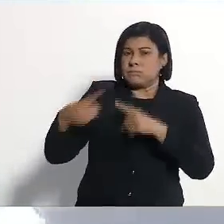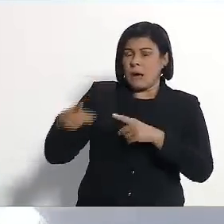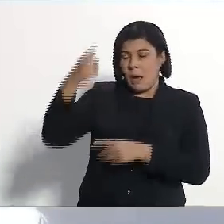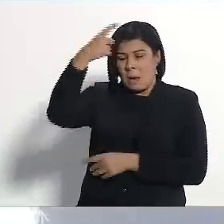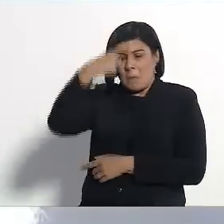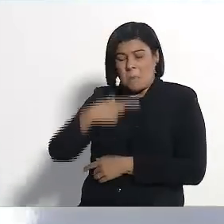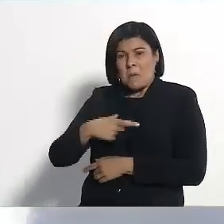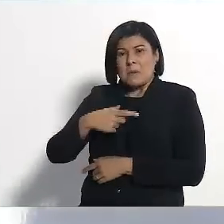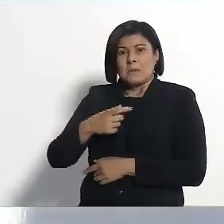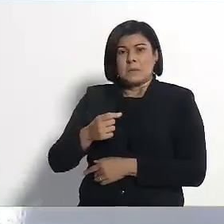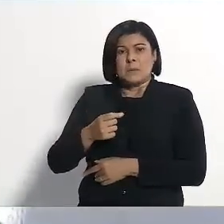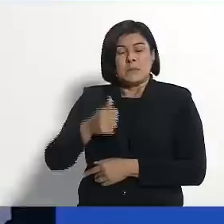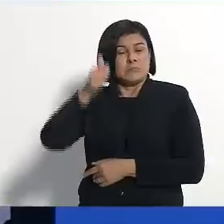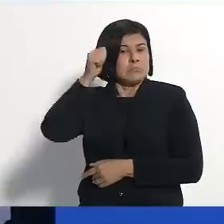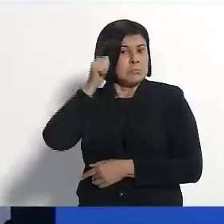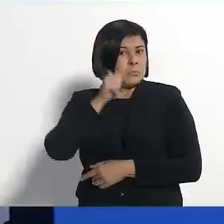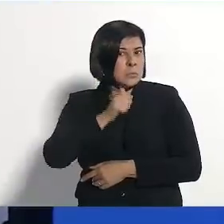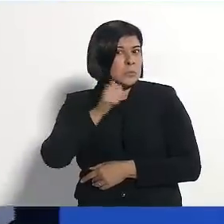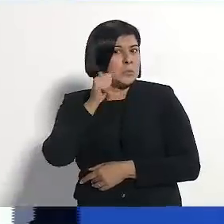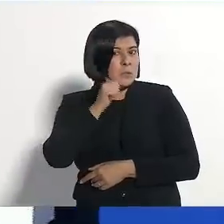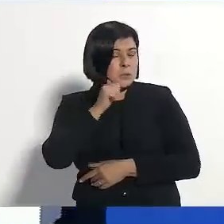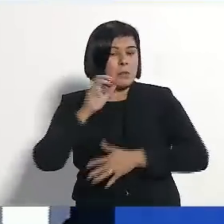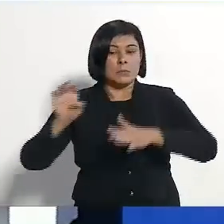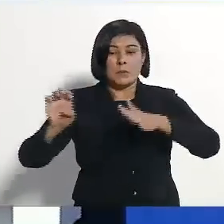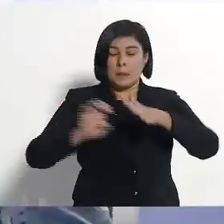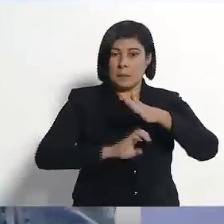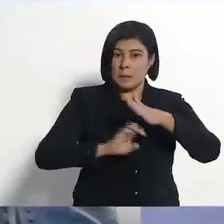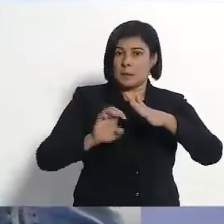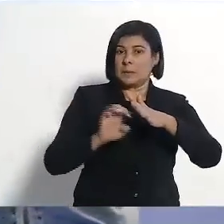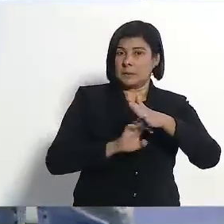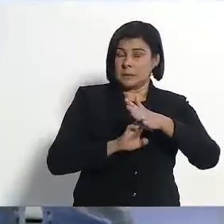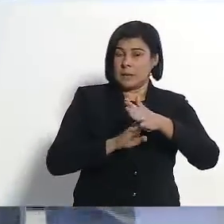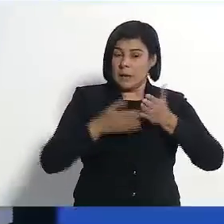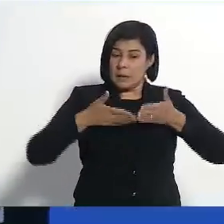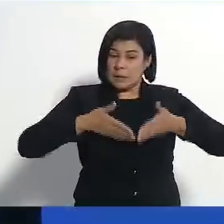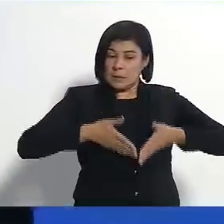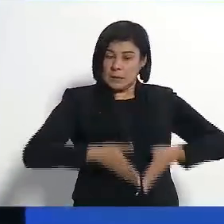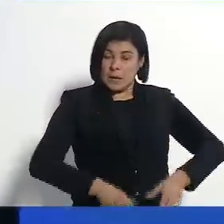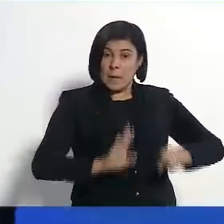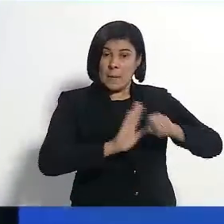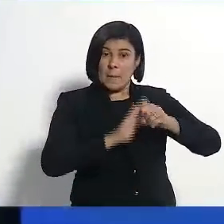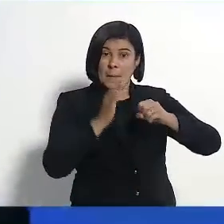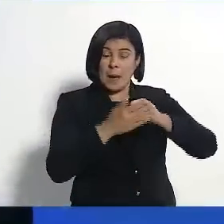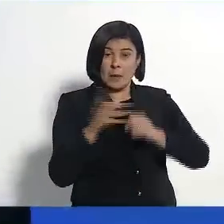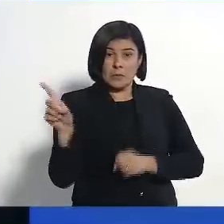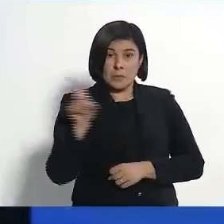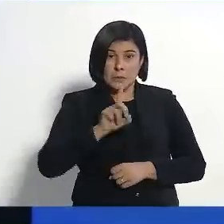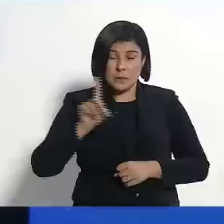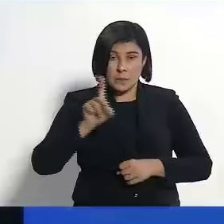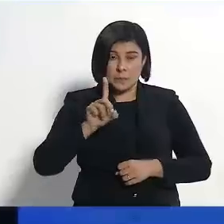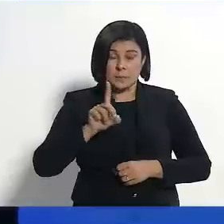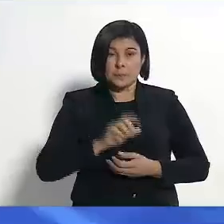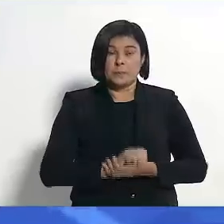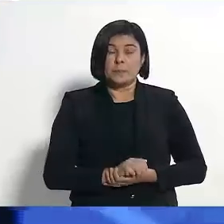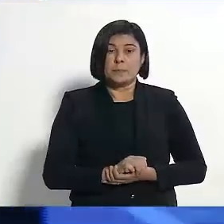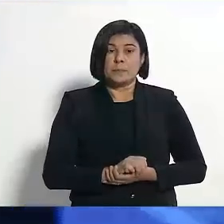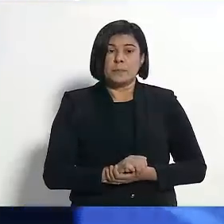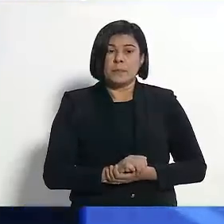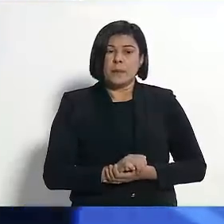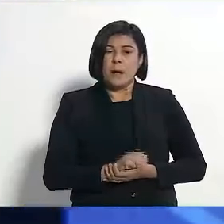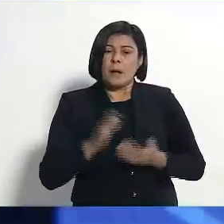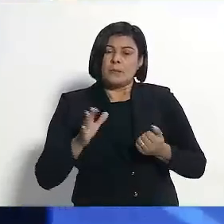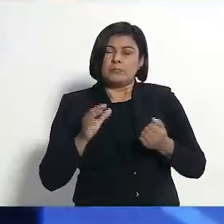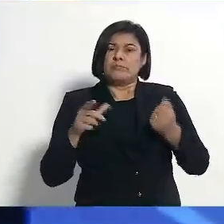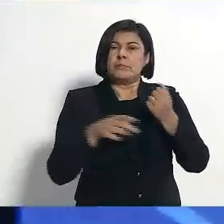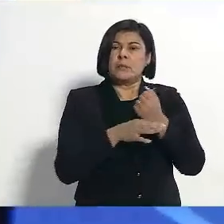minha pessoa. Eu sou mulher, eu sou empreendedora, eu nasci no bairro de Seu. Eu defendo os empresários,